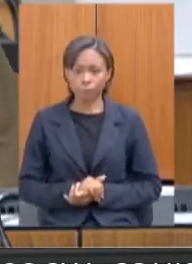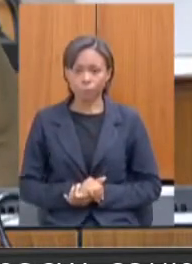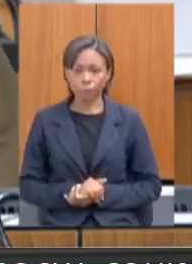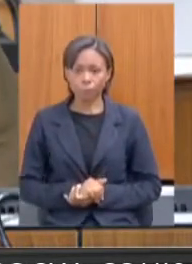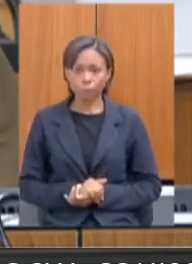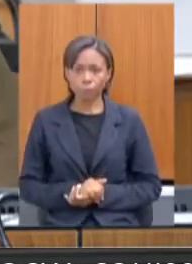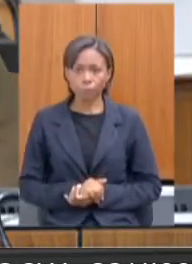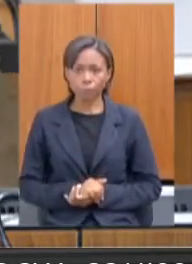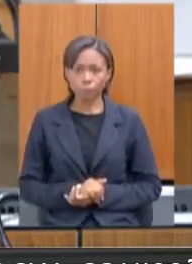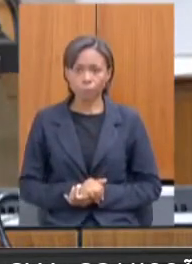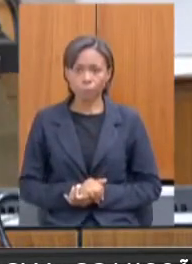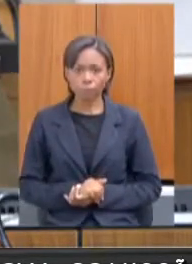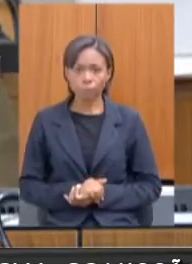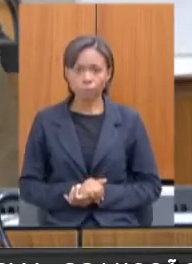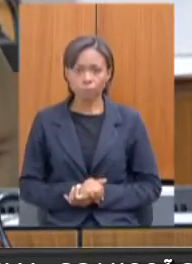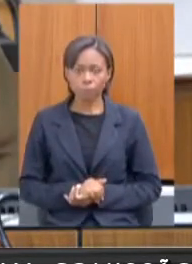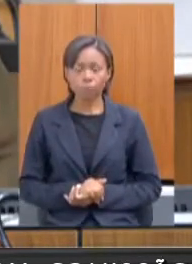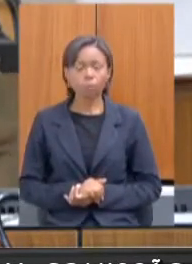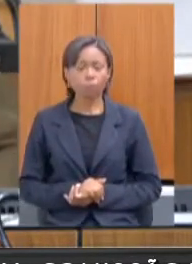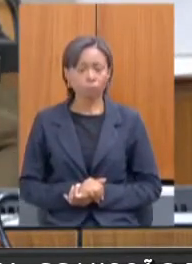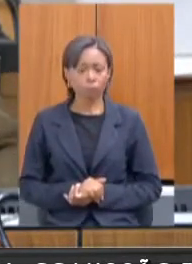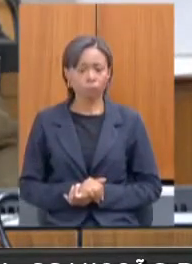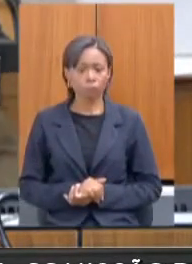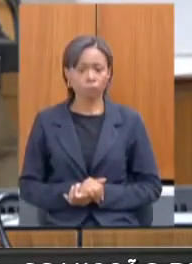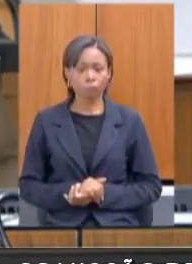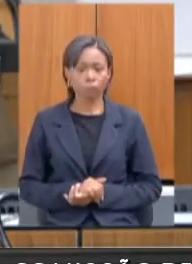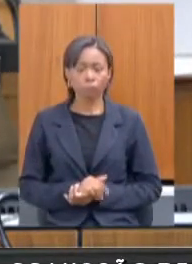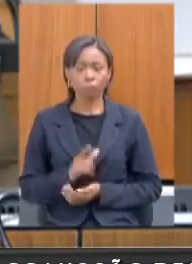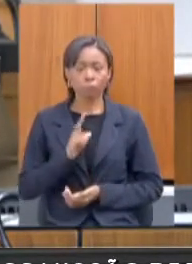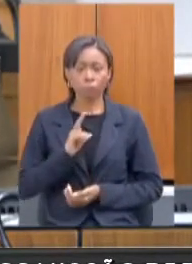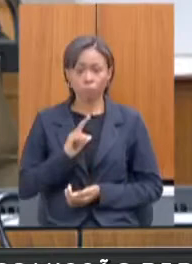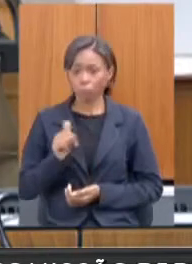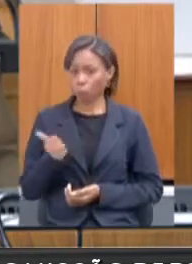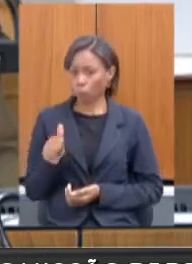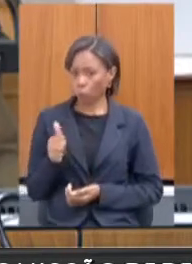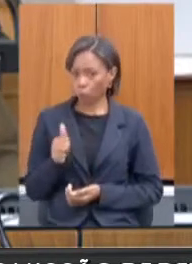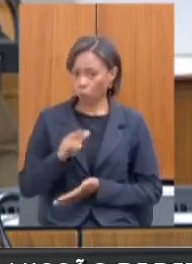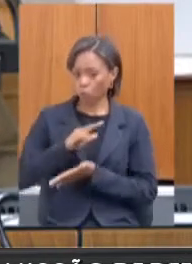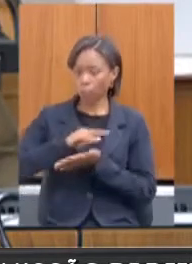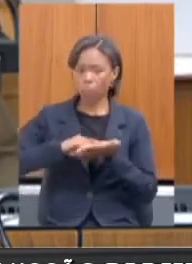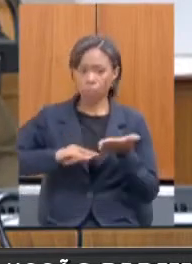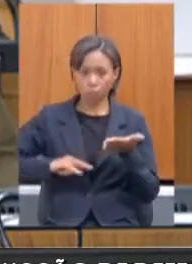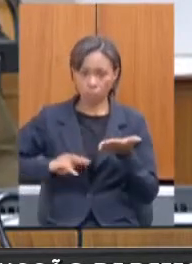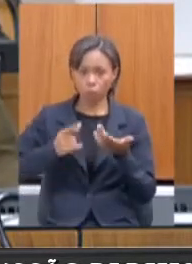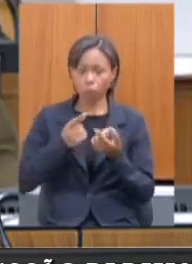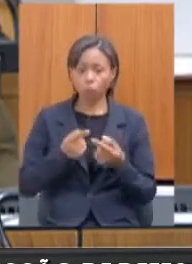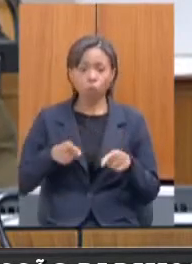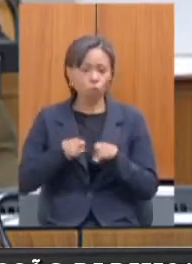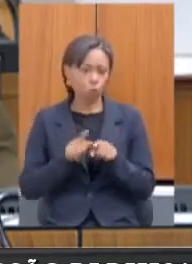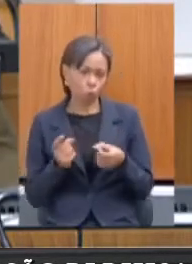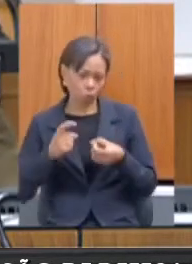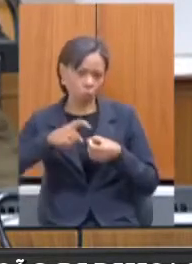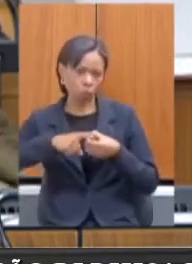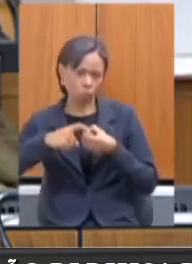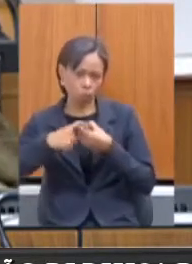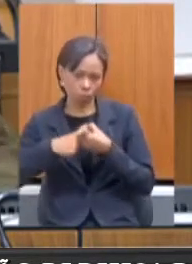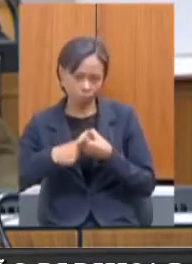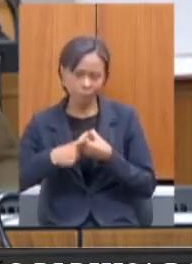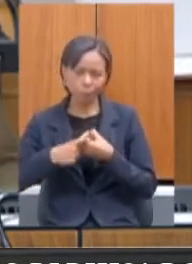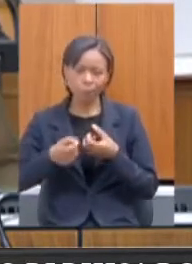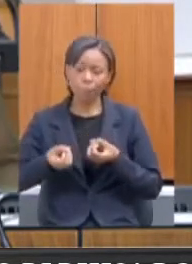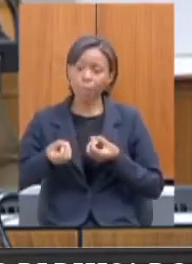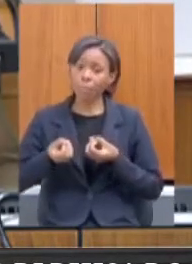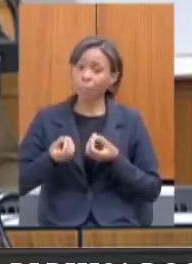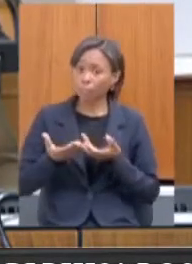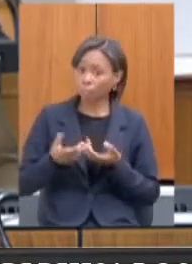Aqui nós temos 11 termos de convênio e de fomento em acompanhamento e execução de termos para oferta de vagas em